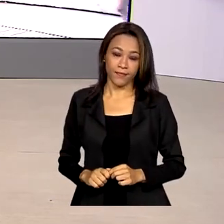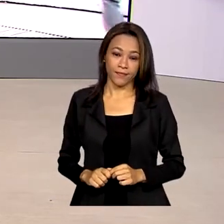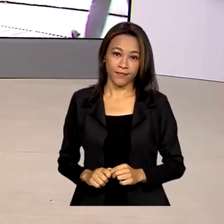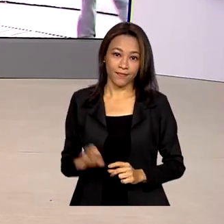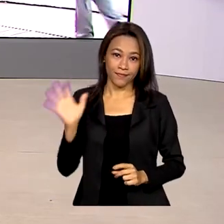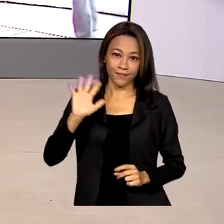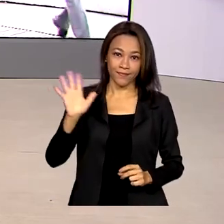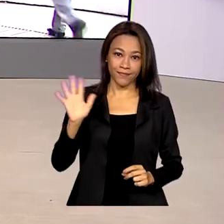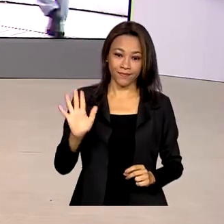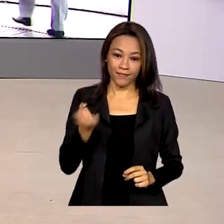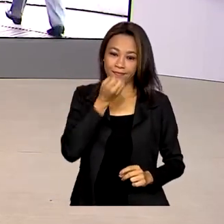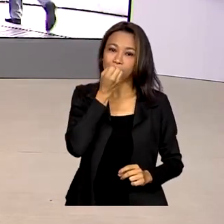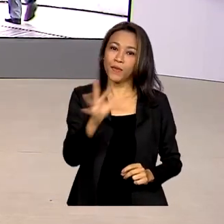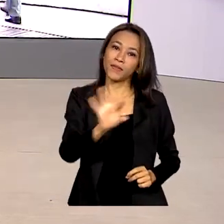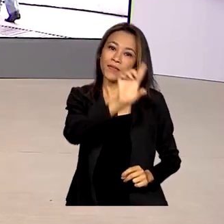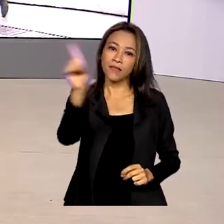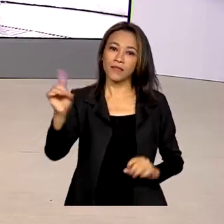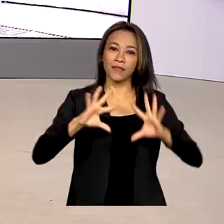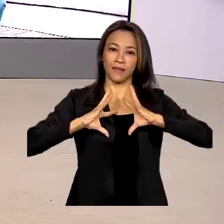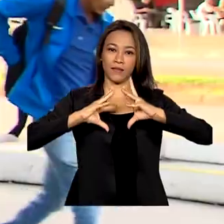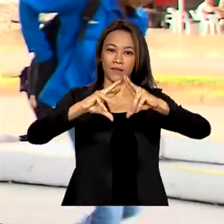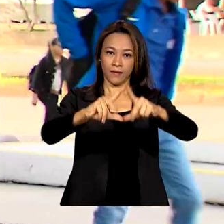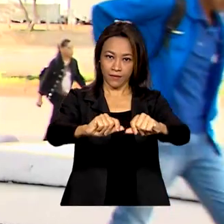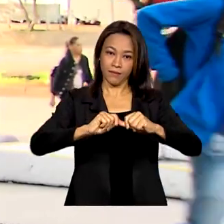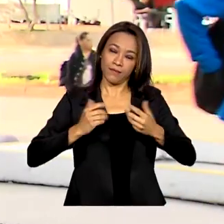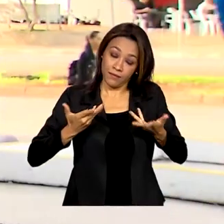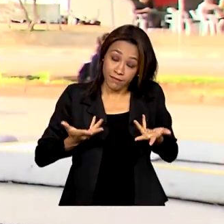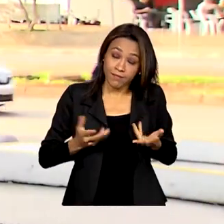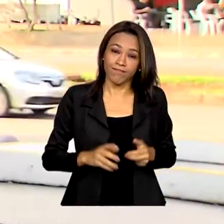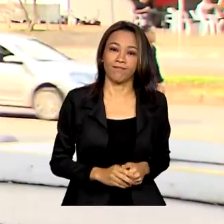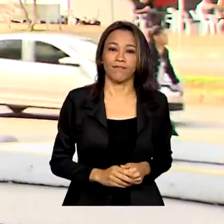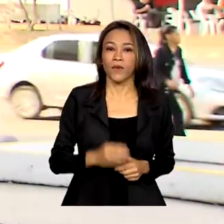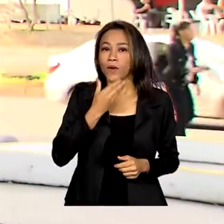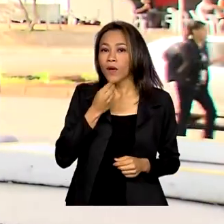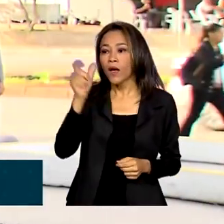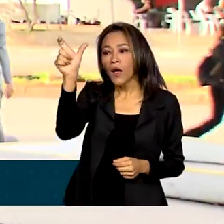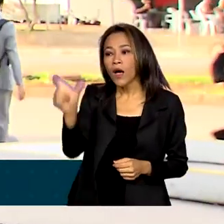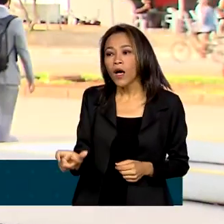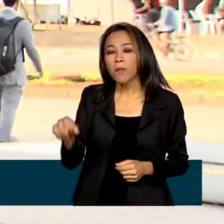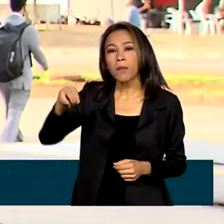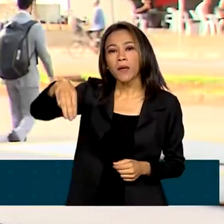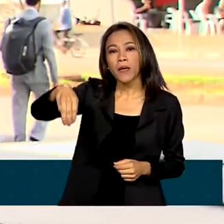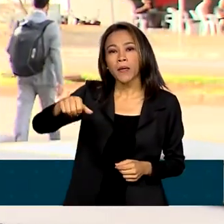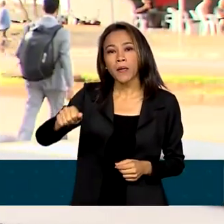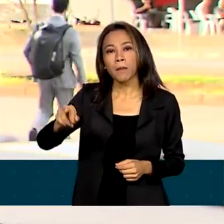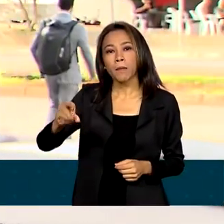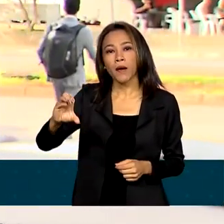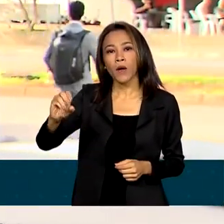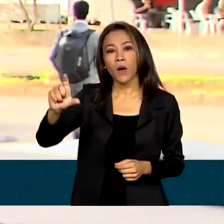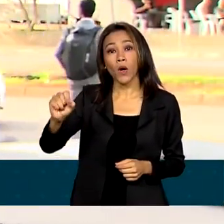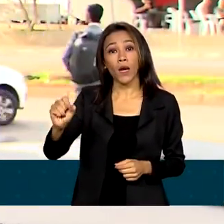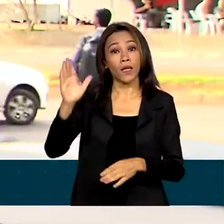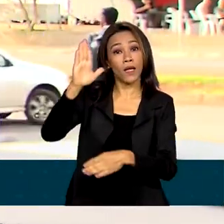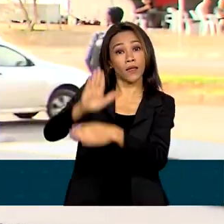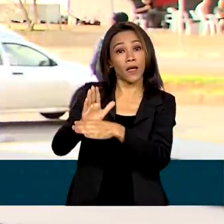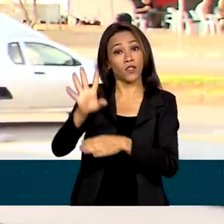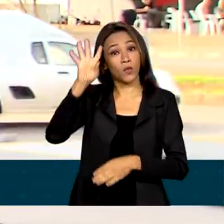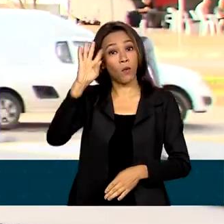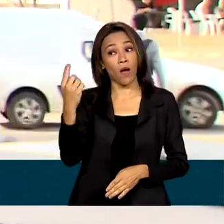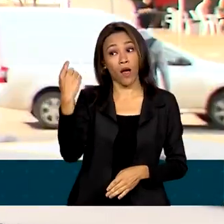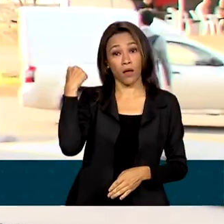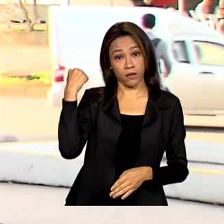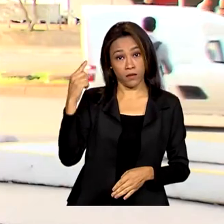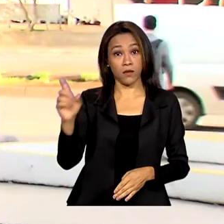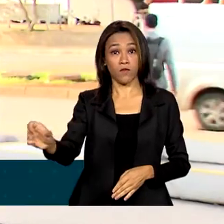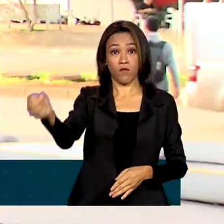Olá, Mara, bom dia para você, bom dia a todos. É isso, Marcola foi transferido na tarde desta quarta-feira da Penitenciária